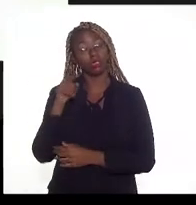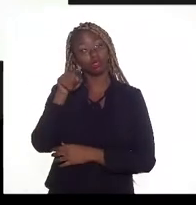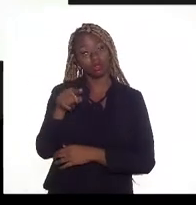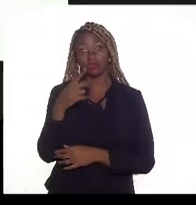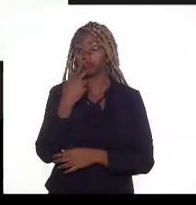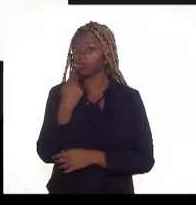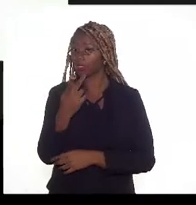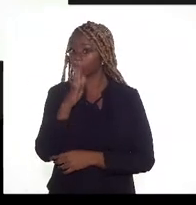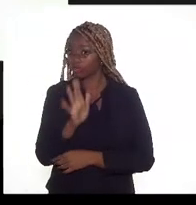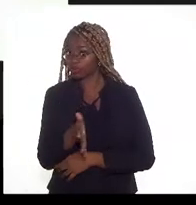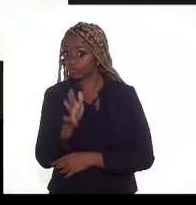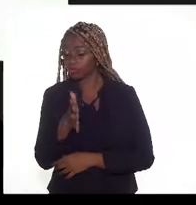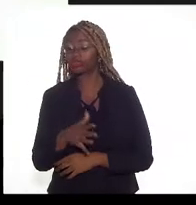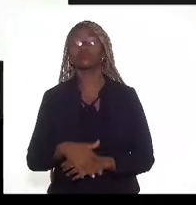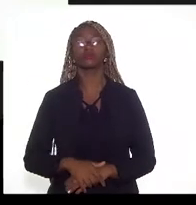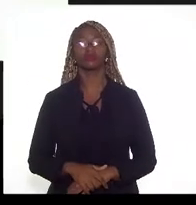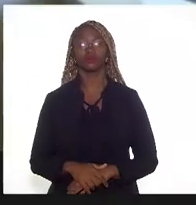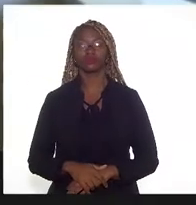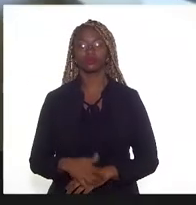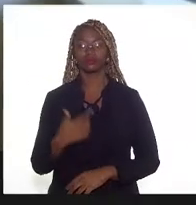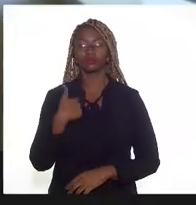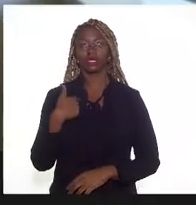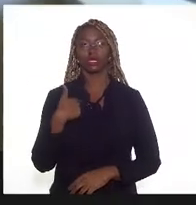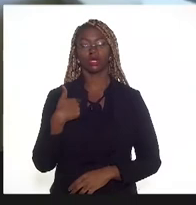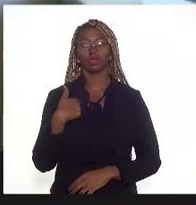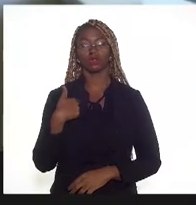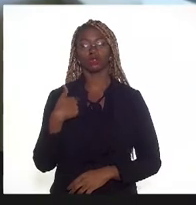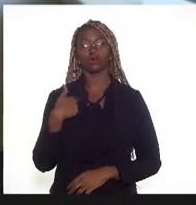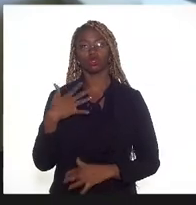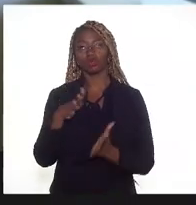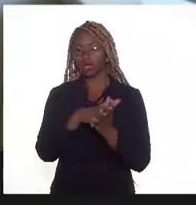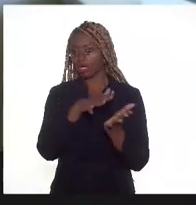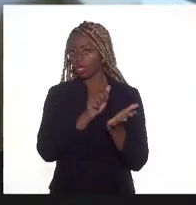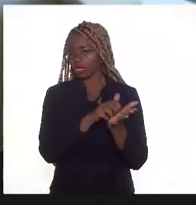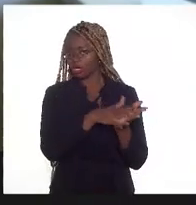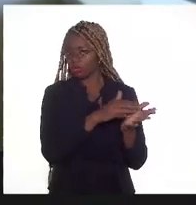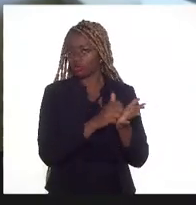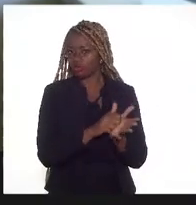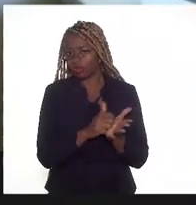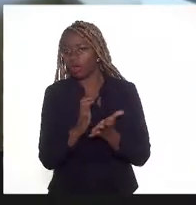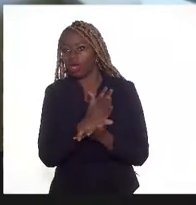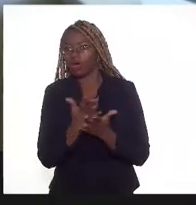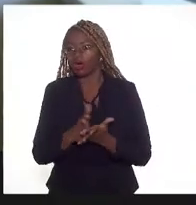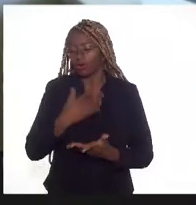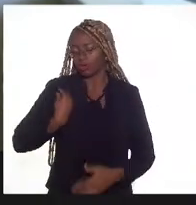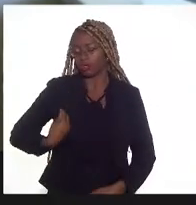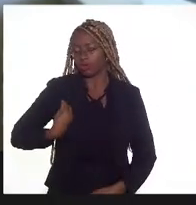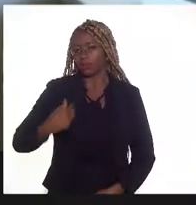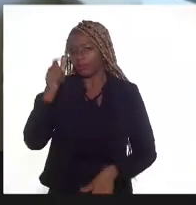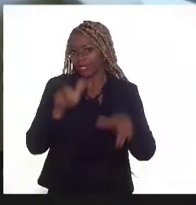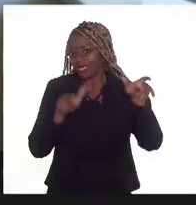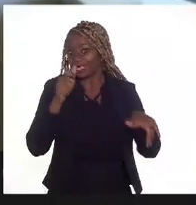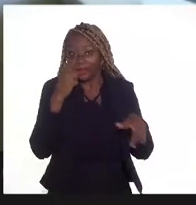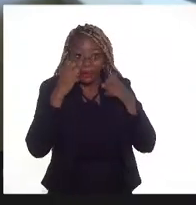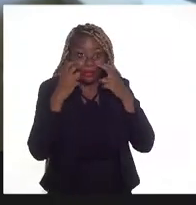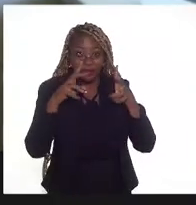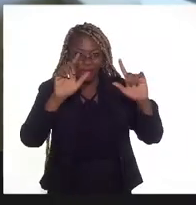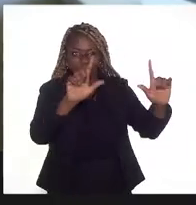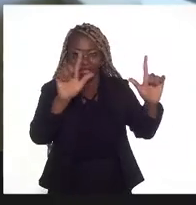eu vou registrar aqui algumas presenças que eu estou vendo na tela.